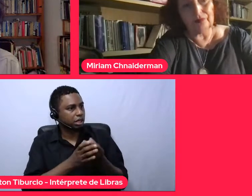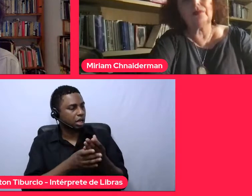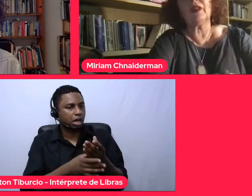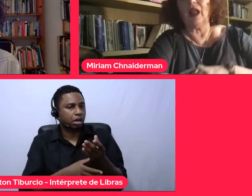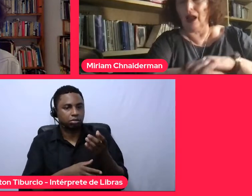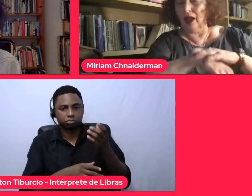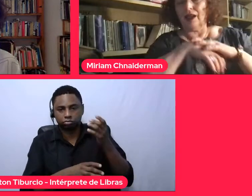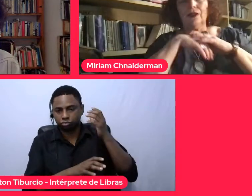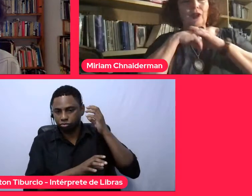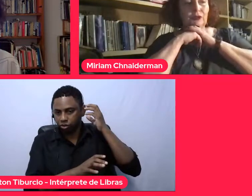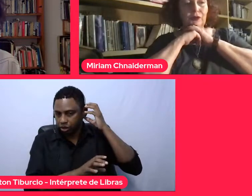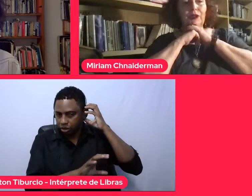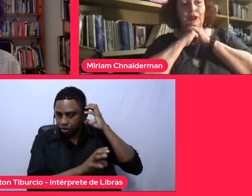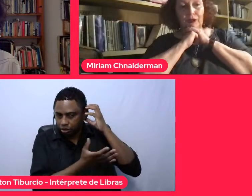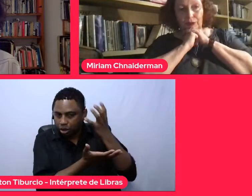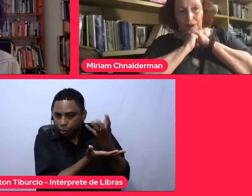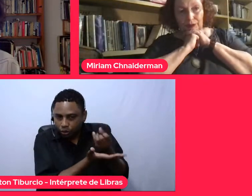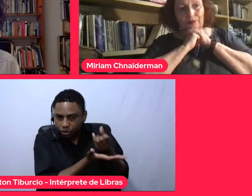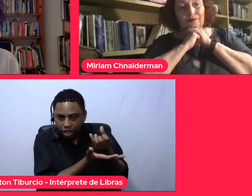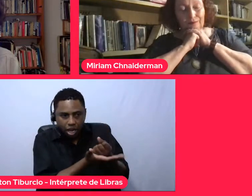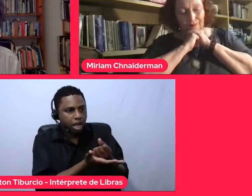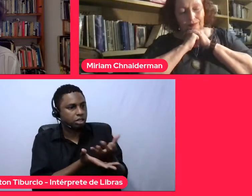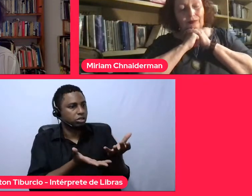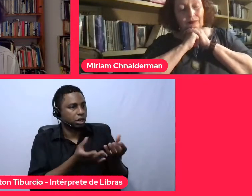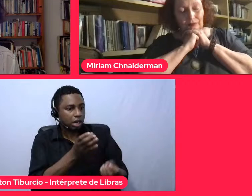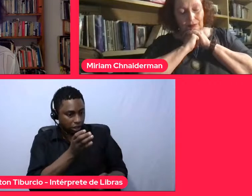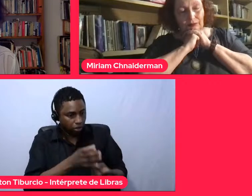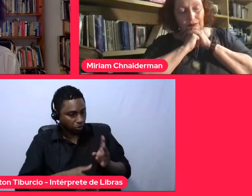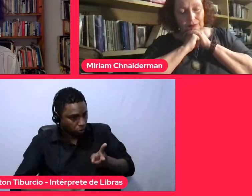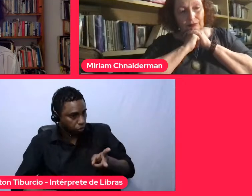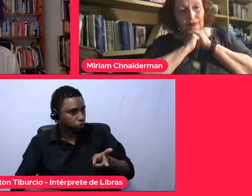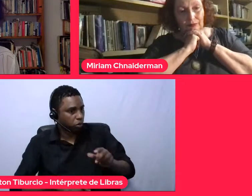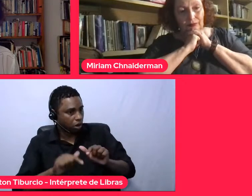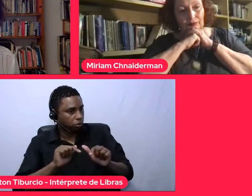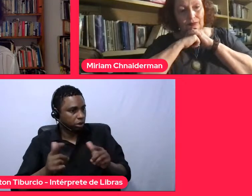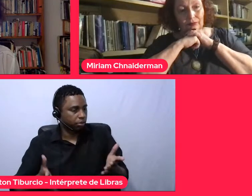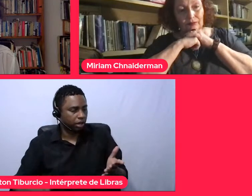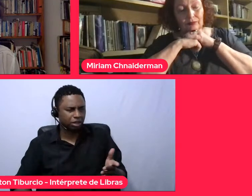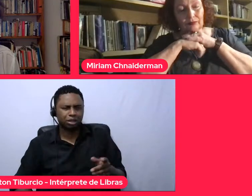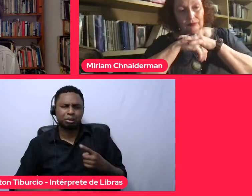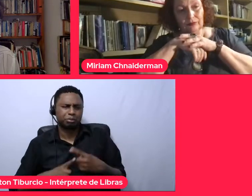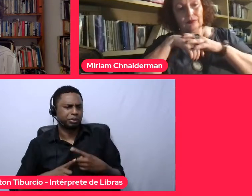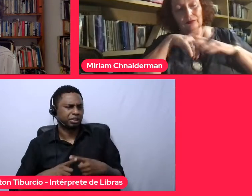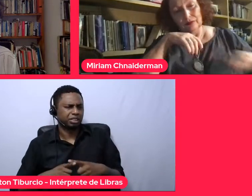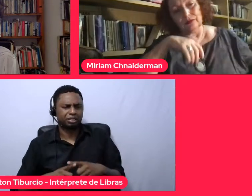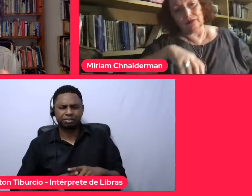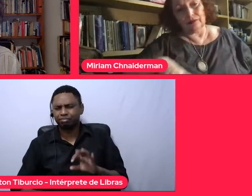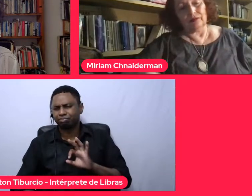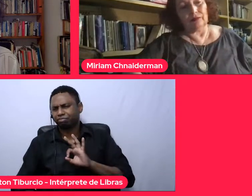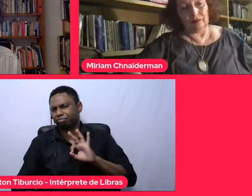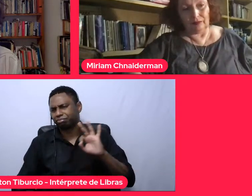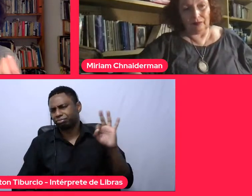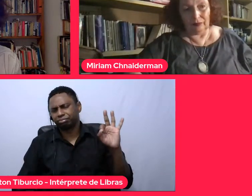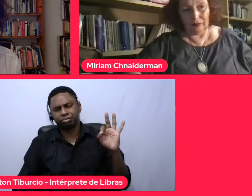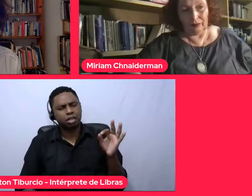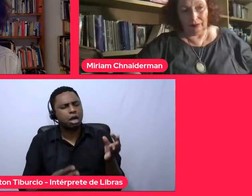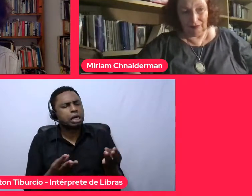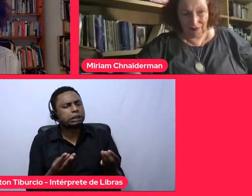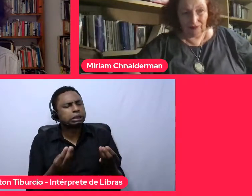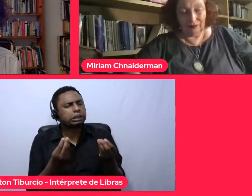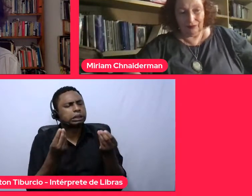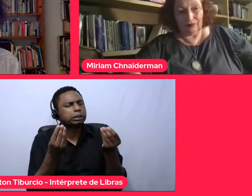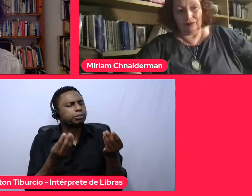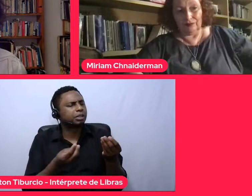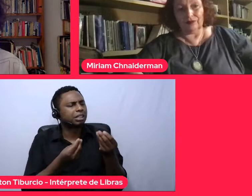dar continuidade a esse trabalho, porque é de uma riqueza humana, de uma sensibilidade e de uma